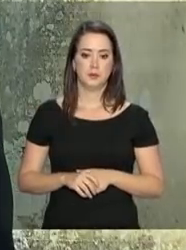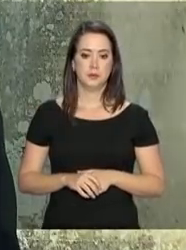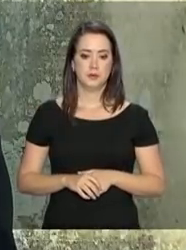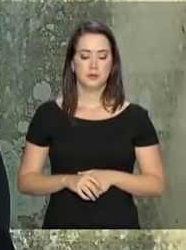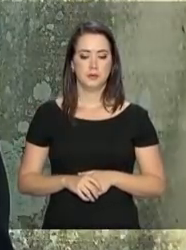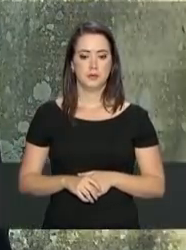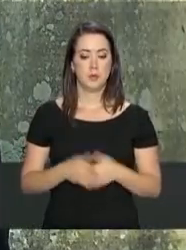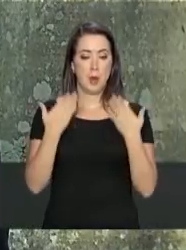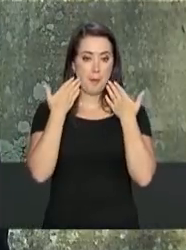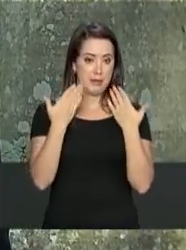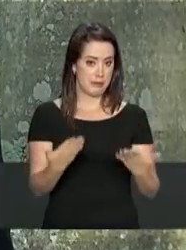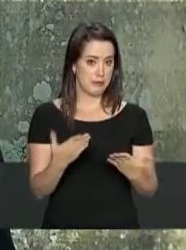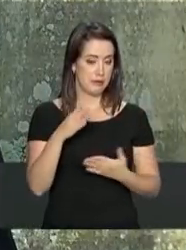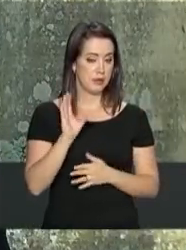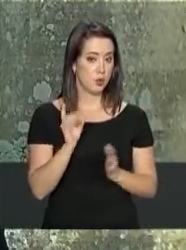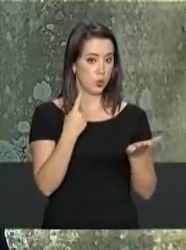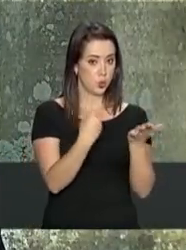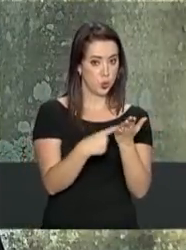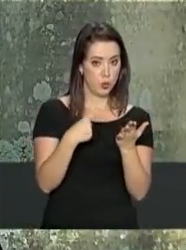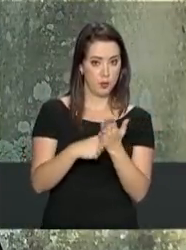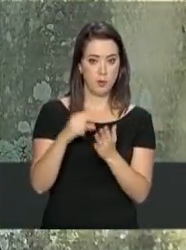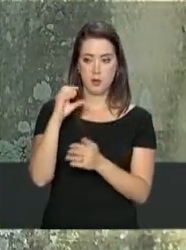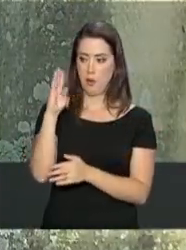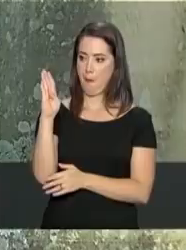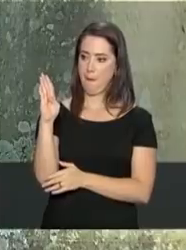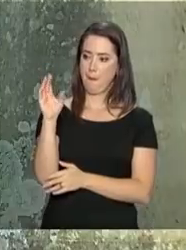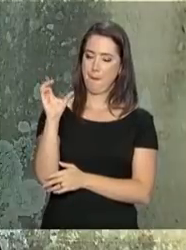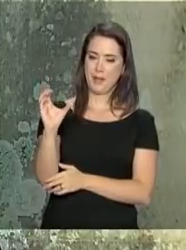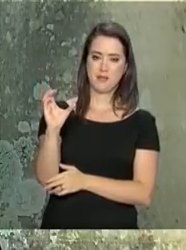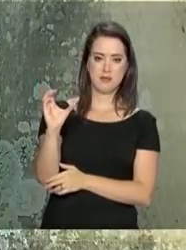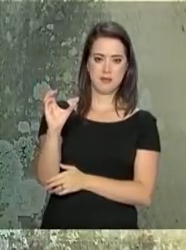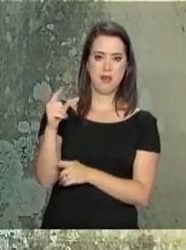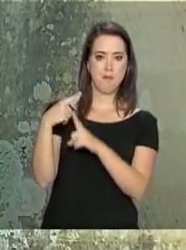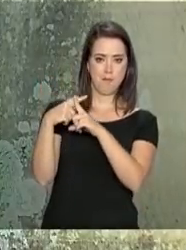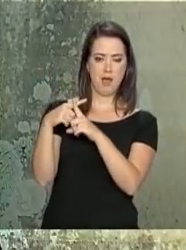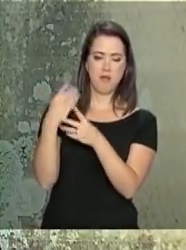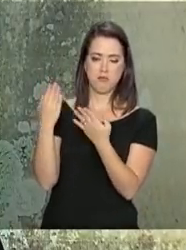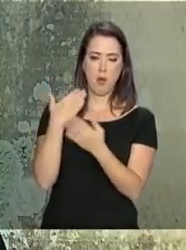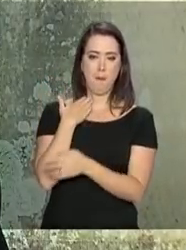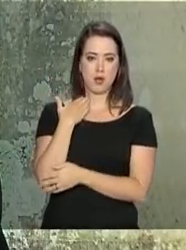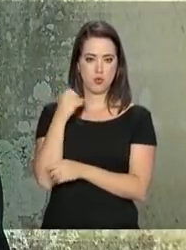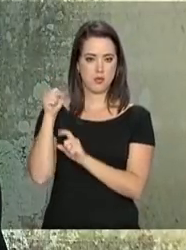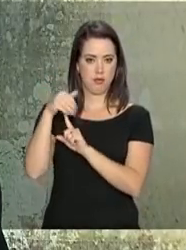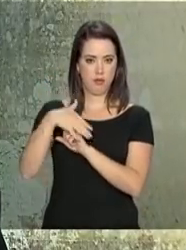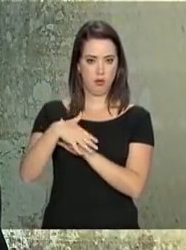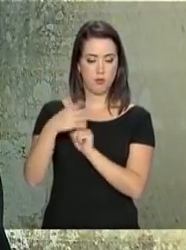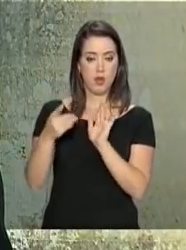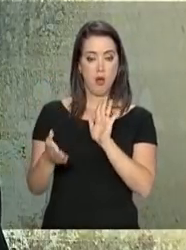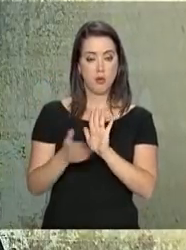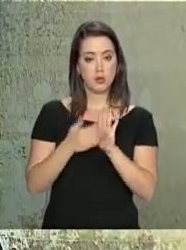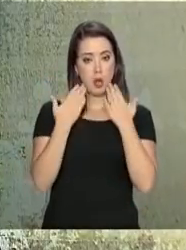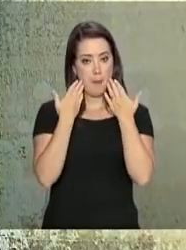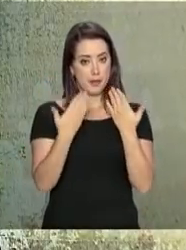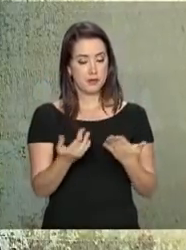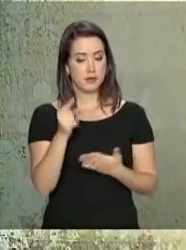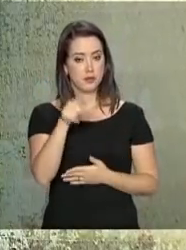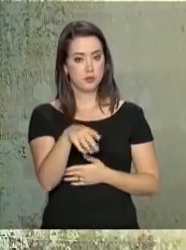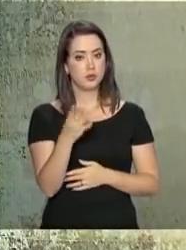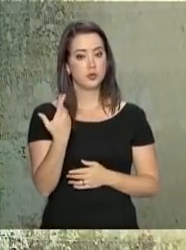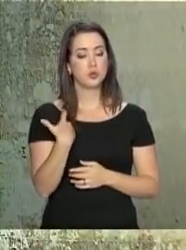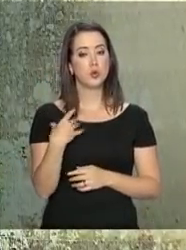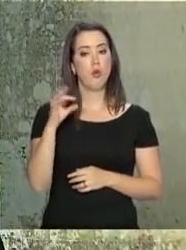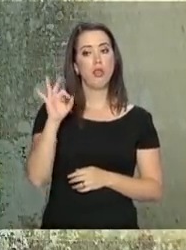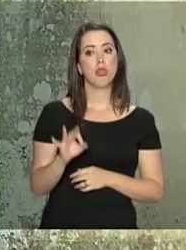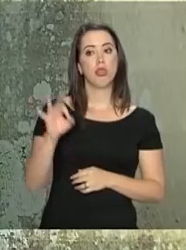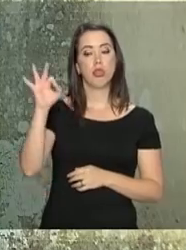Durante a apresentação da agenda BC+, o presidente do Banco Central, Ilan Gondfai, anunciou a fixação da taxa